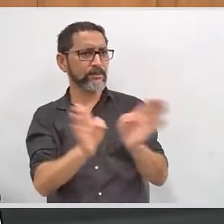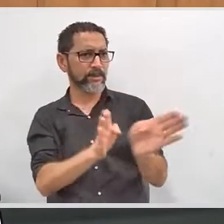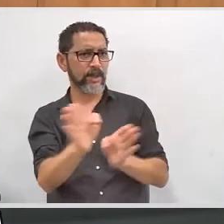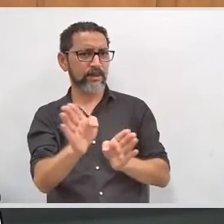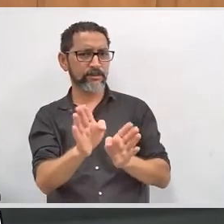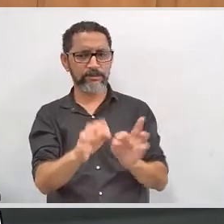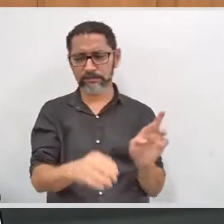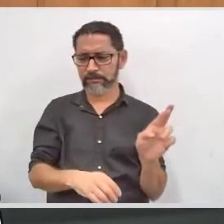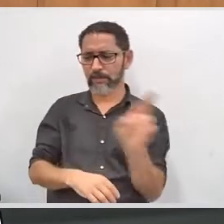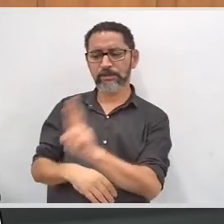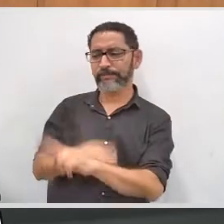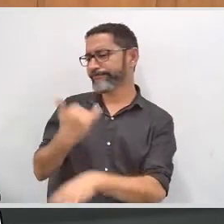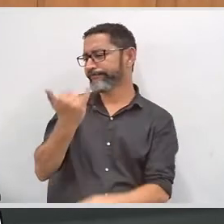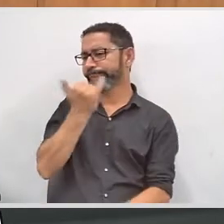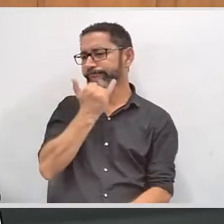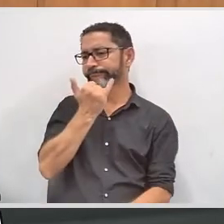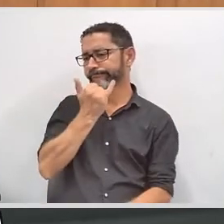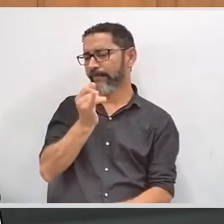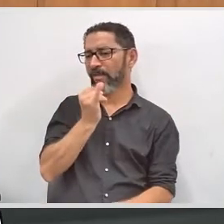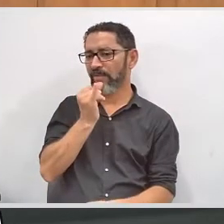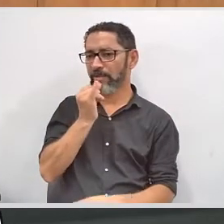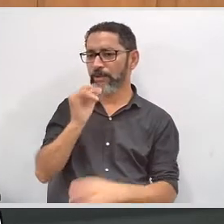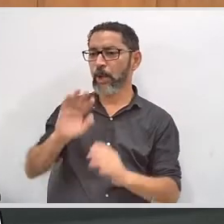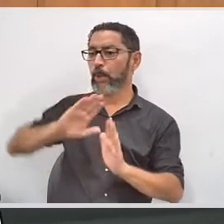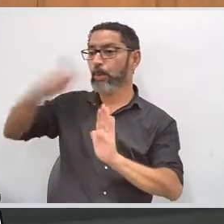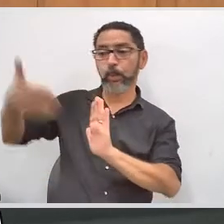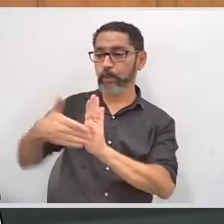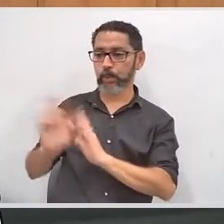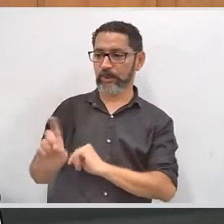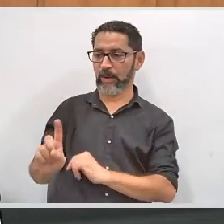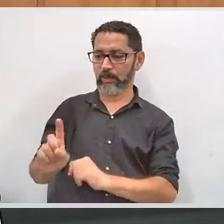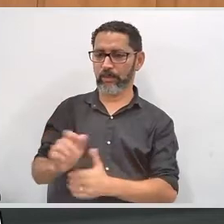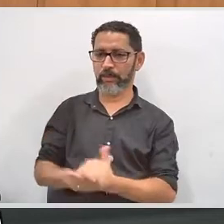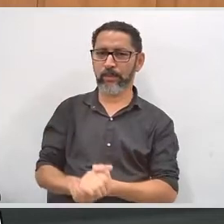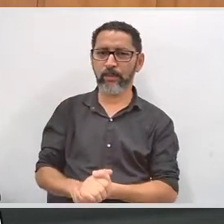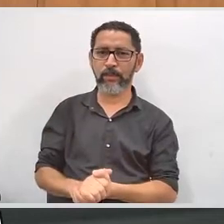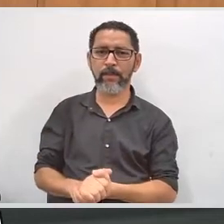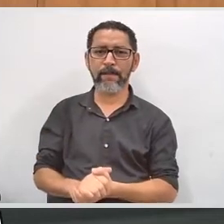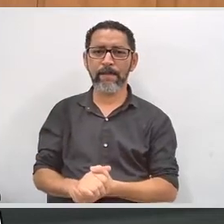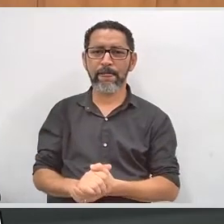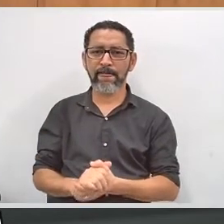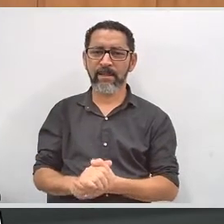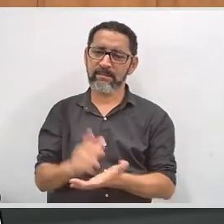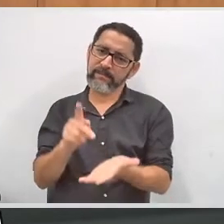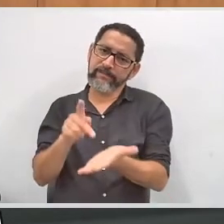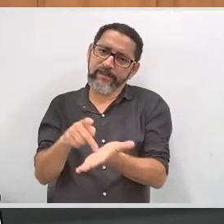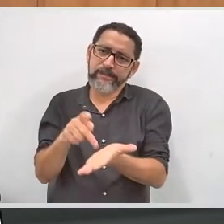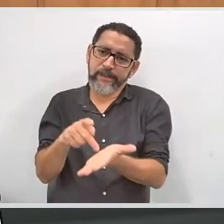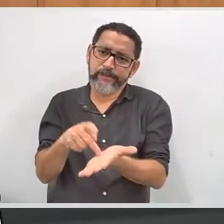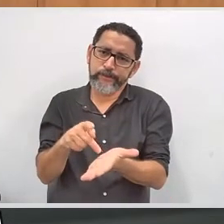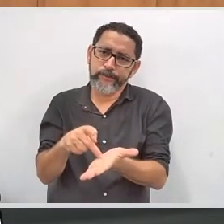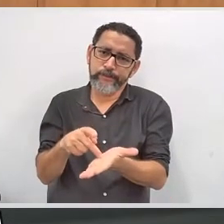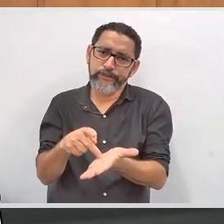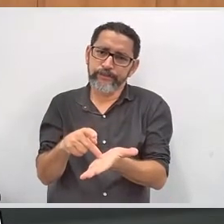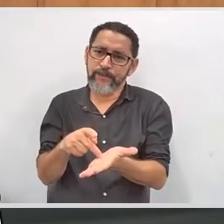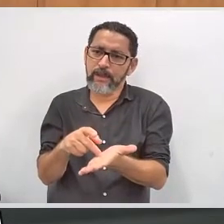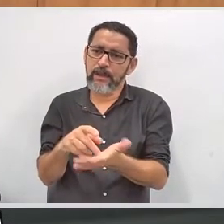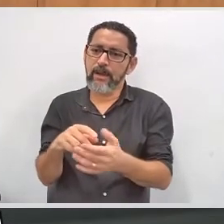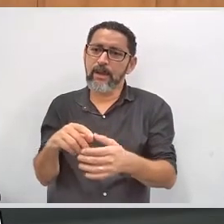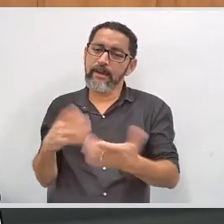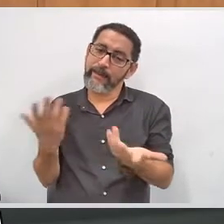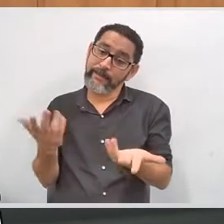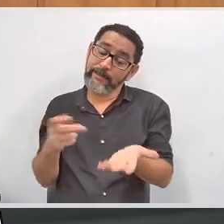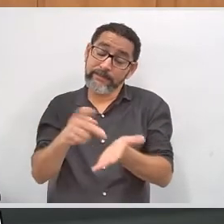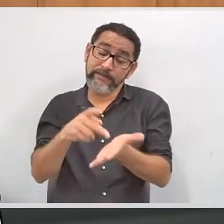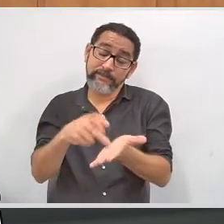acessibilidade? Não, nem todas. infelizmente, não conseguimos atender a todas. Na verdade, isso se